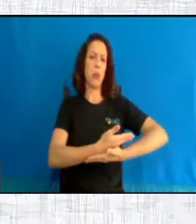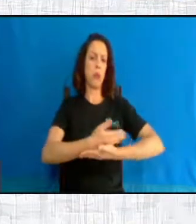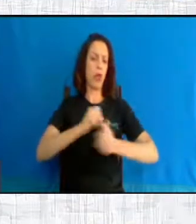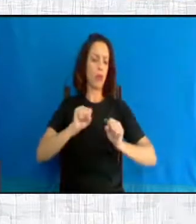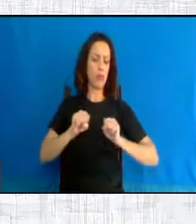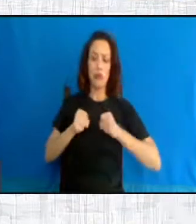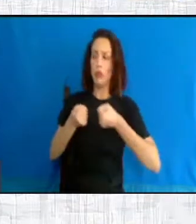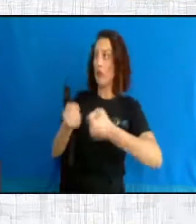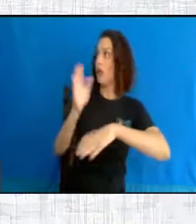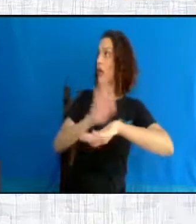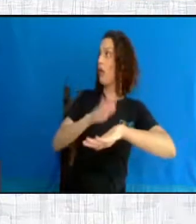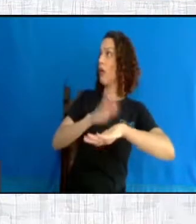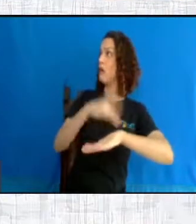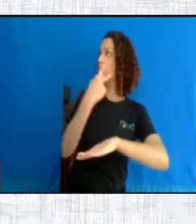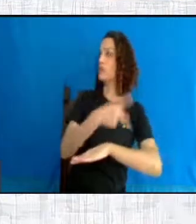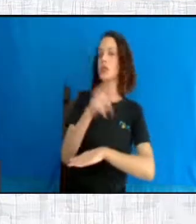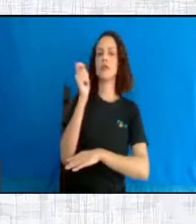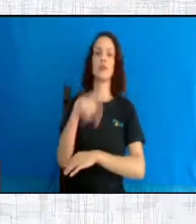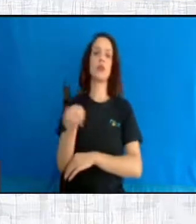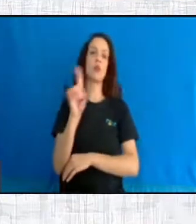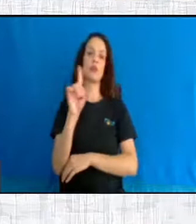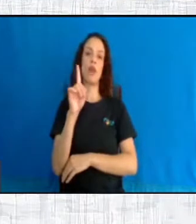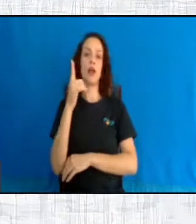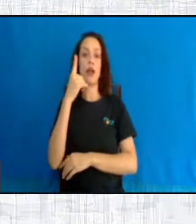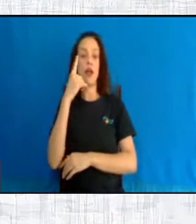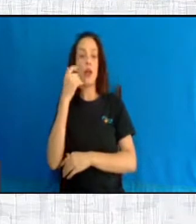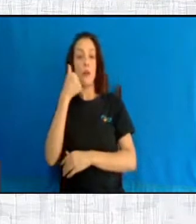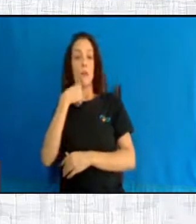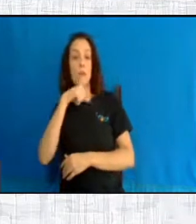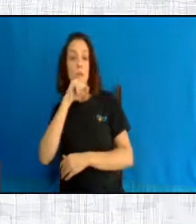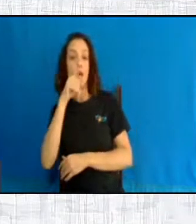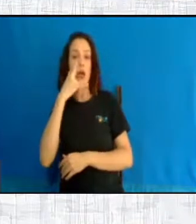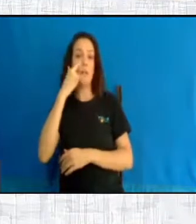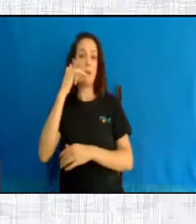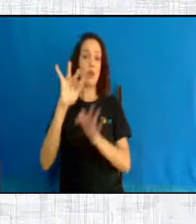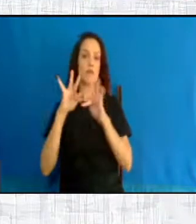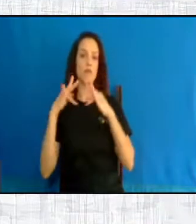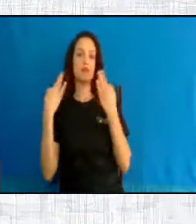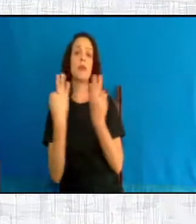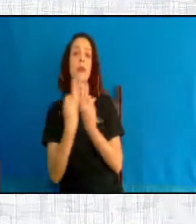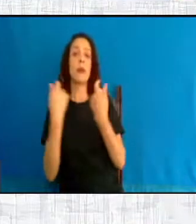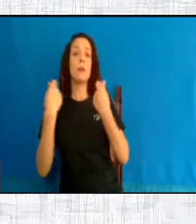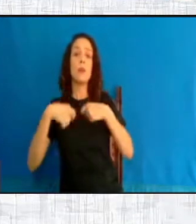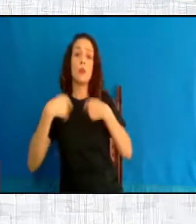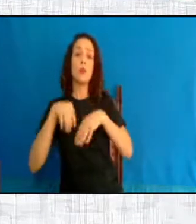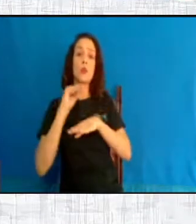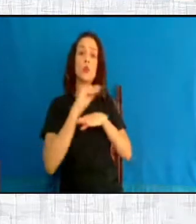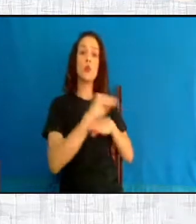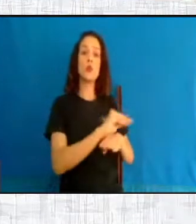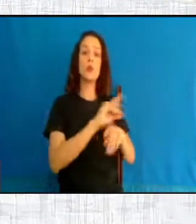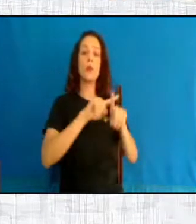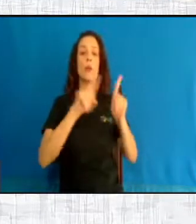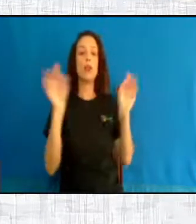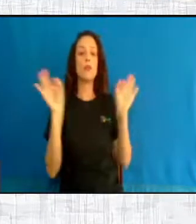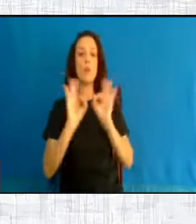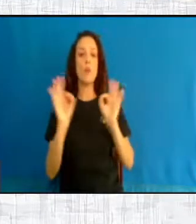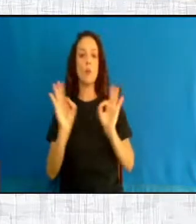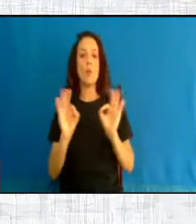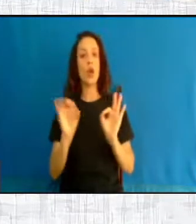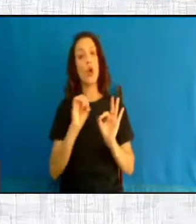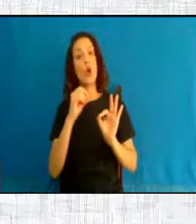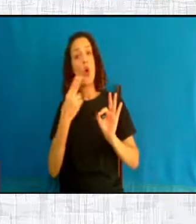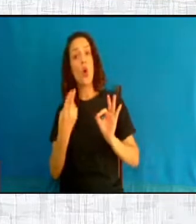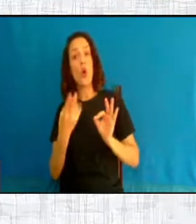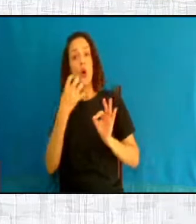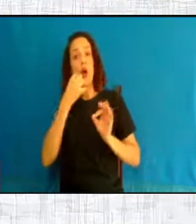e amará-los. Pais e familiares, mas não só a mulher. Ou pelo menos de entregá-los para a adoção, porque é permitido